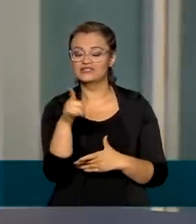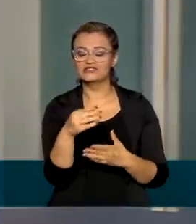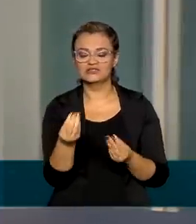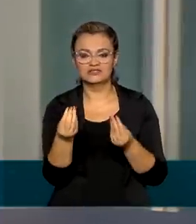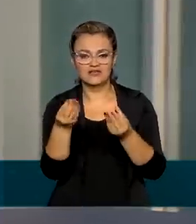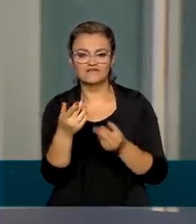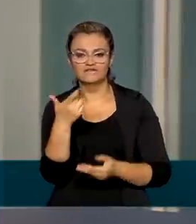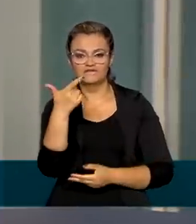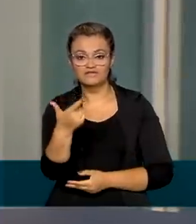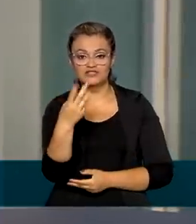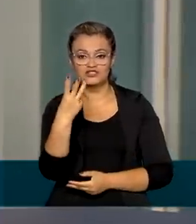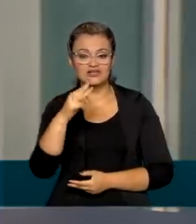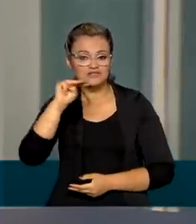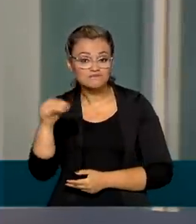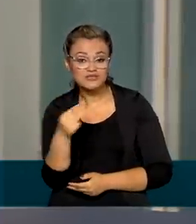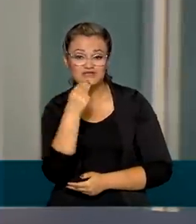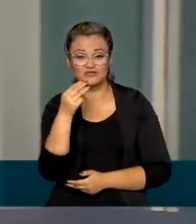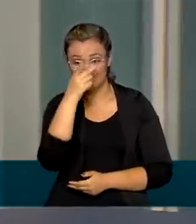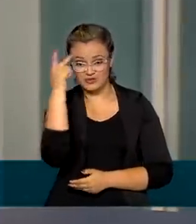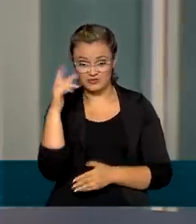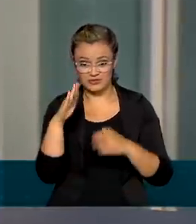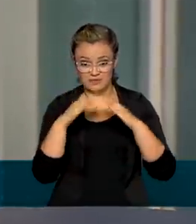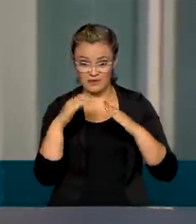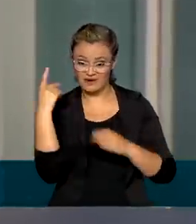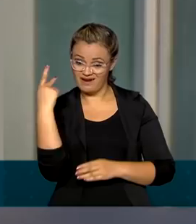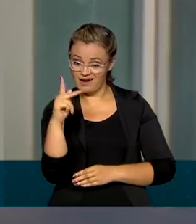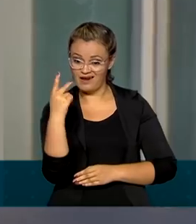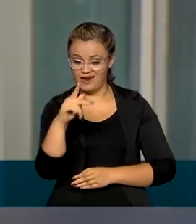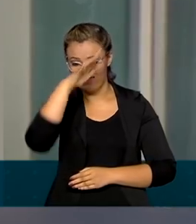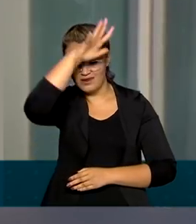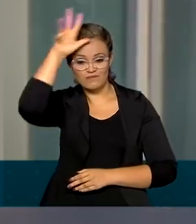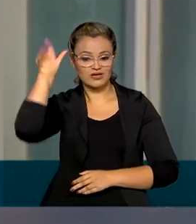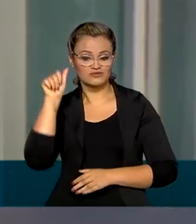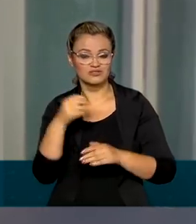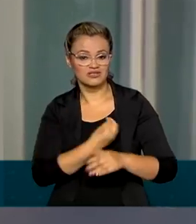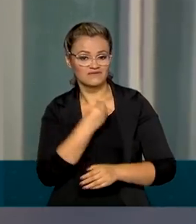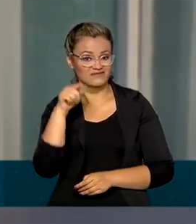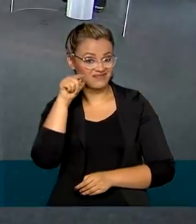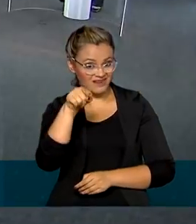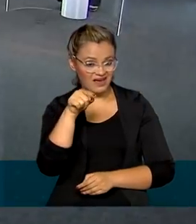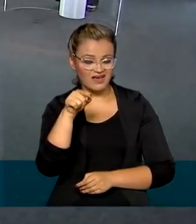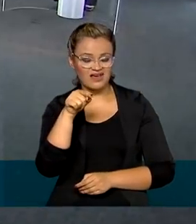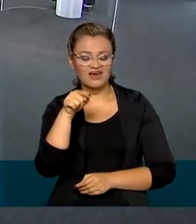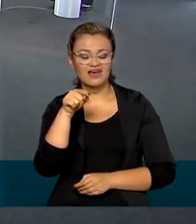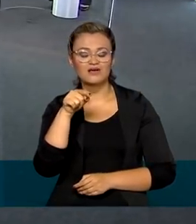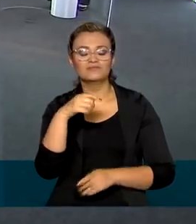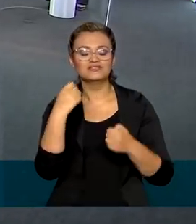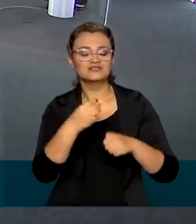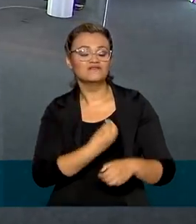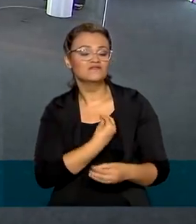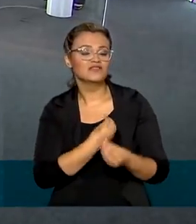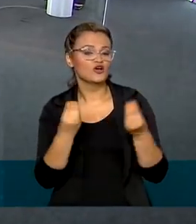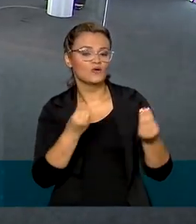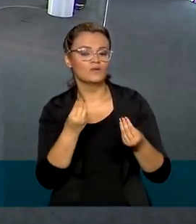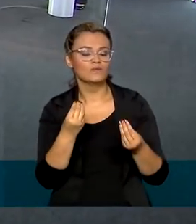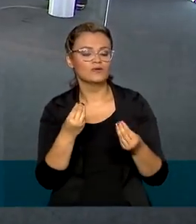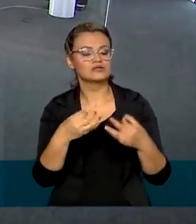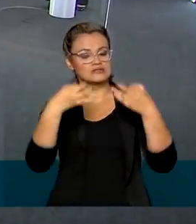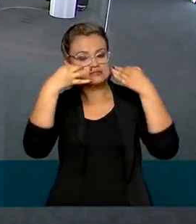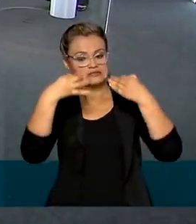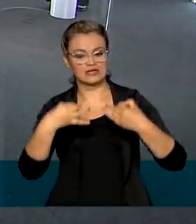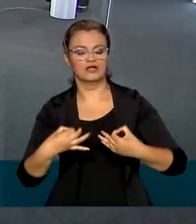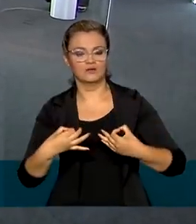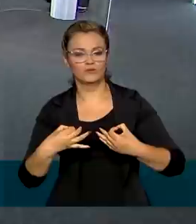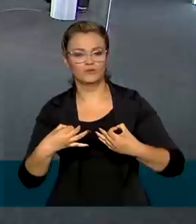23 milhões de cidadãos brasileiros que moram na Amazônia, que vivem na Amazônia, uma vida à altura dos